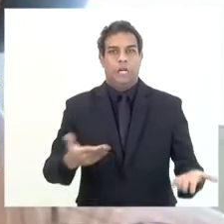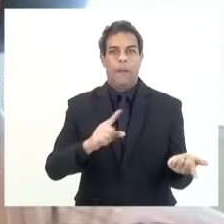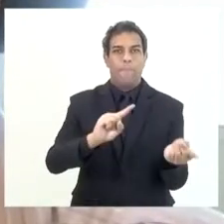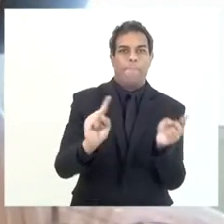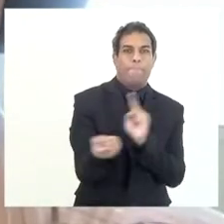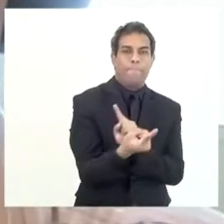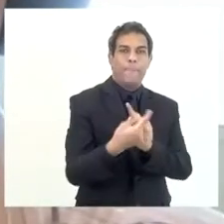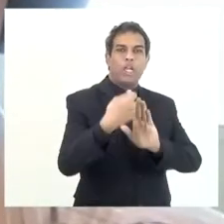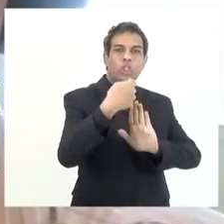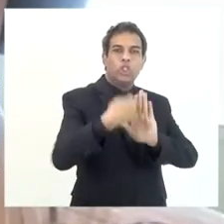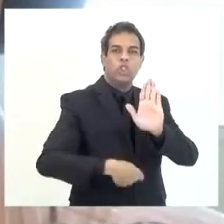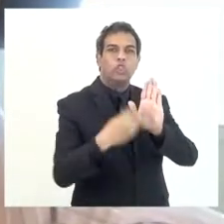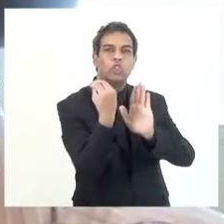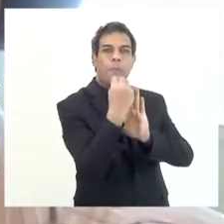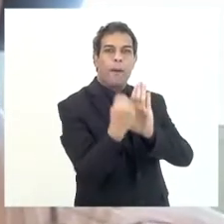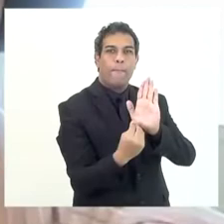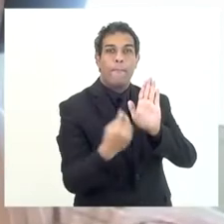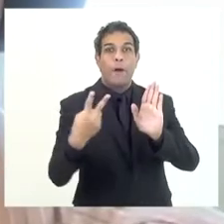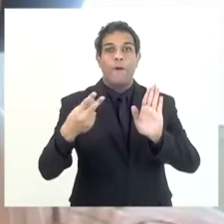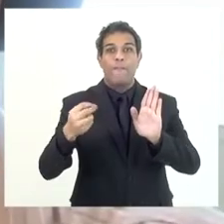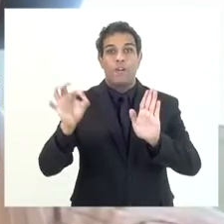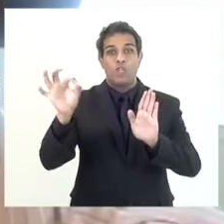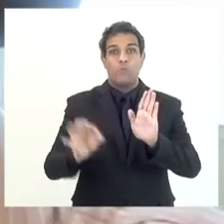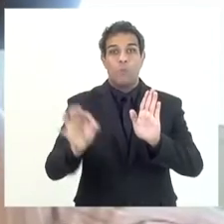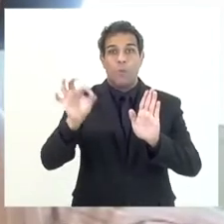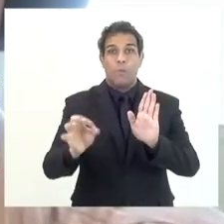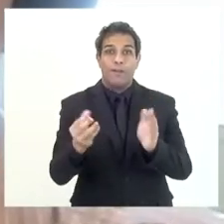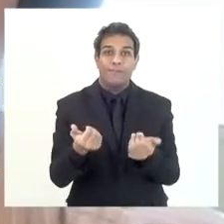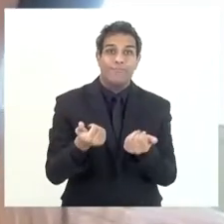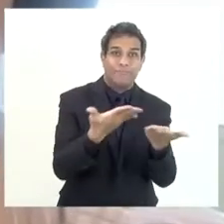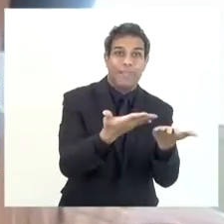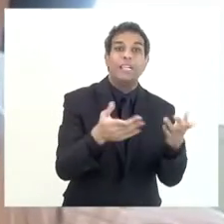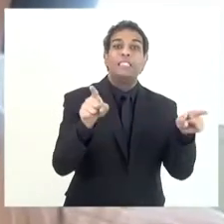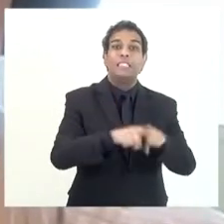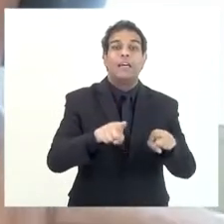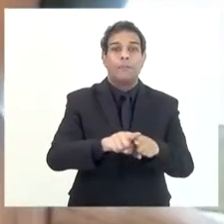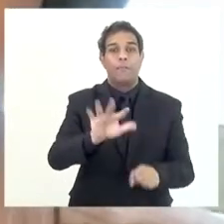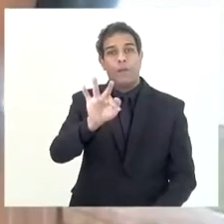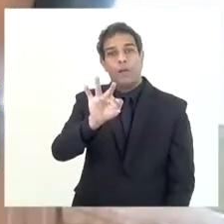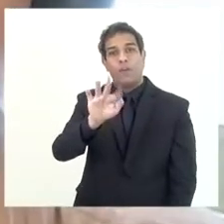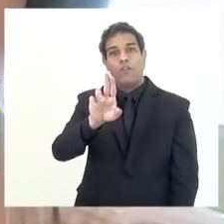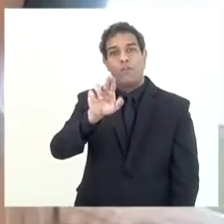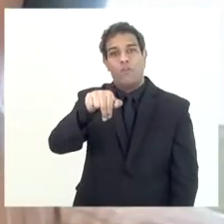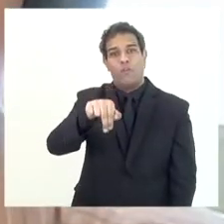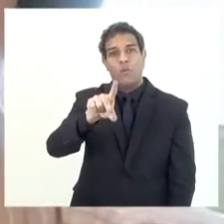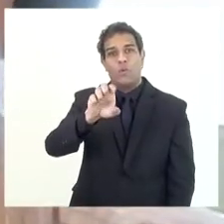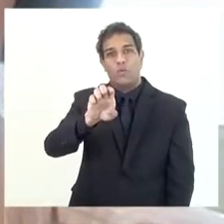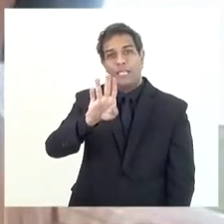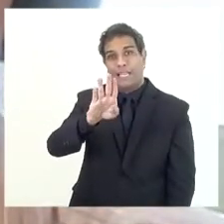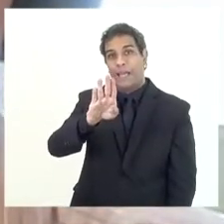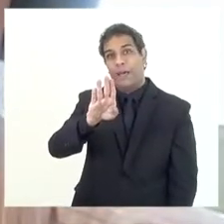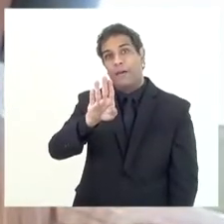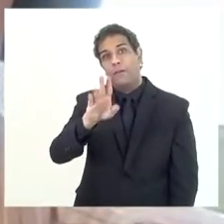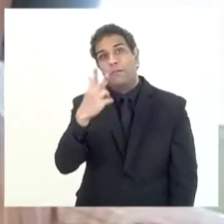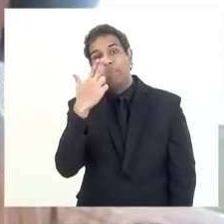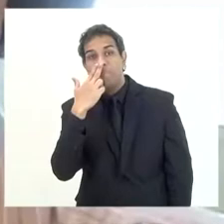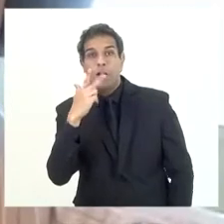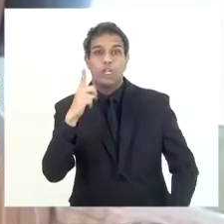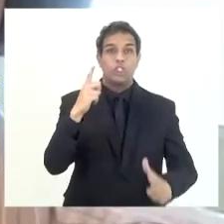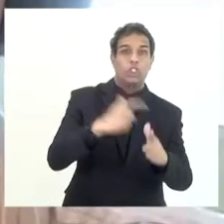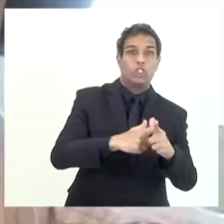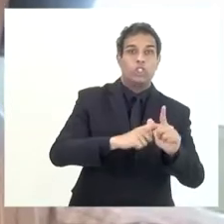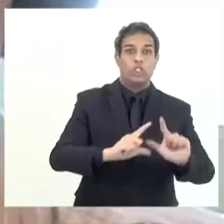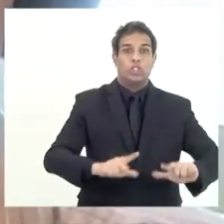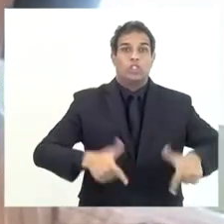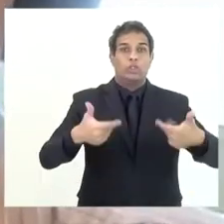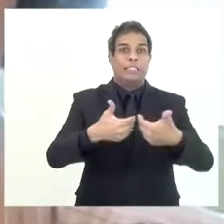taxativamente que 20% do FEC também tem que ir para o Fundeb. Então, se obviamente vai para a dívida ativa, tem que haver essa